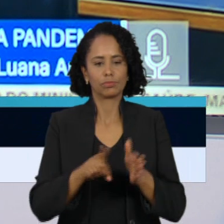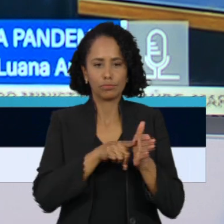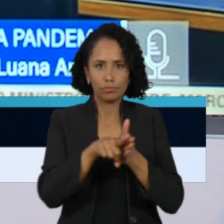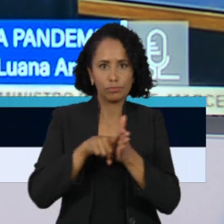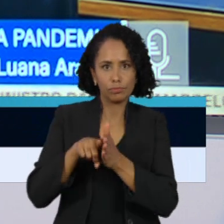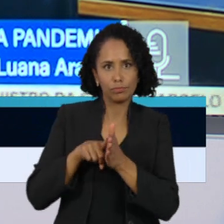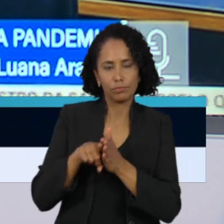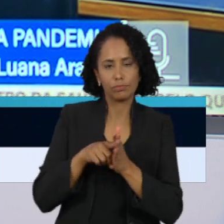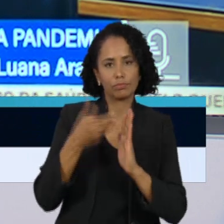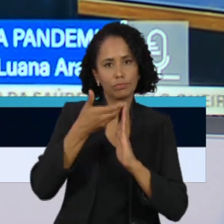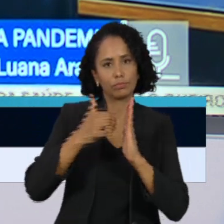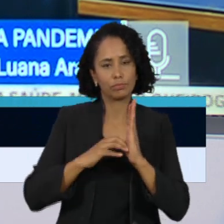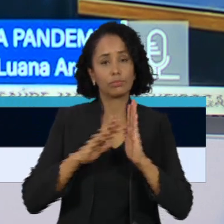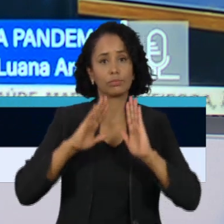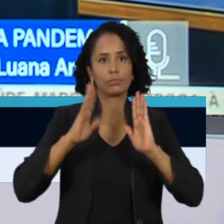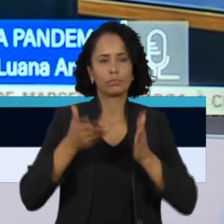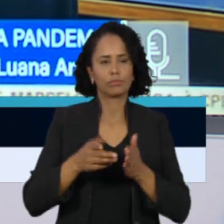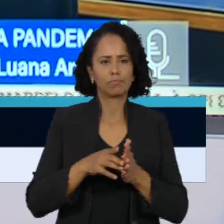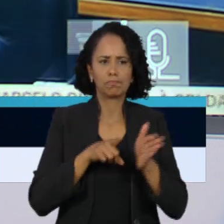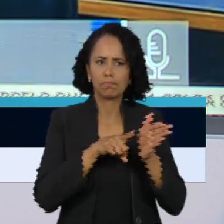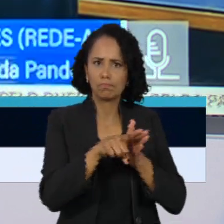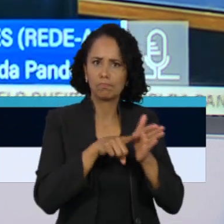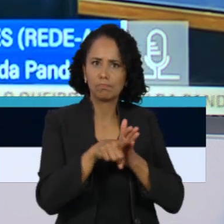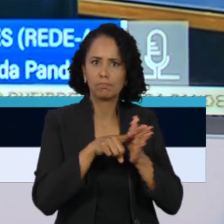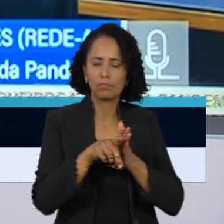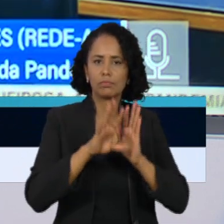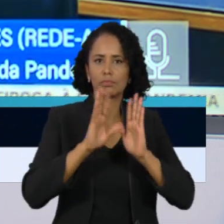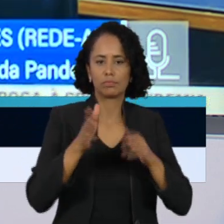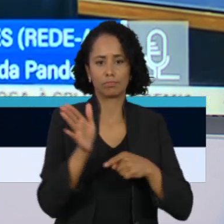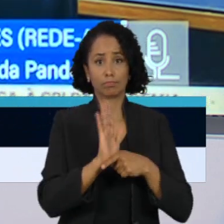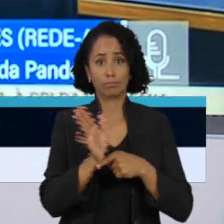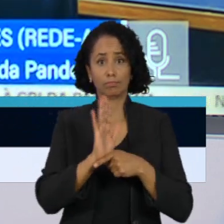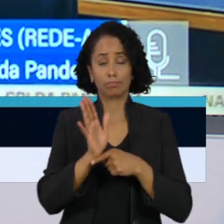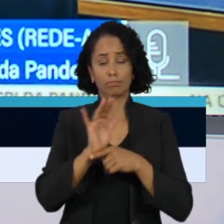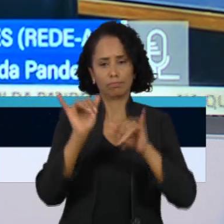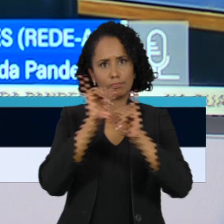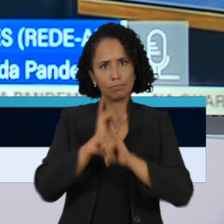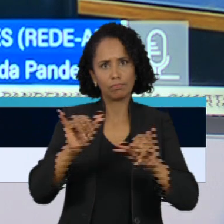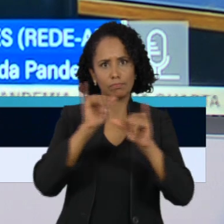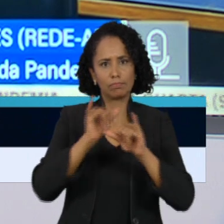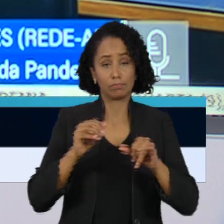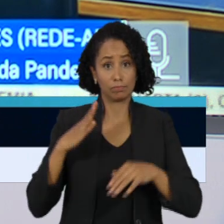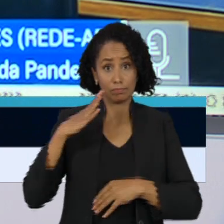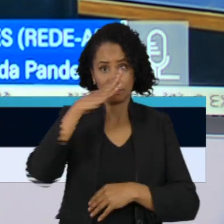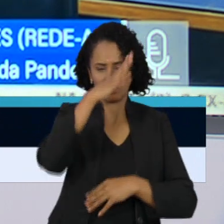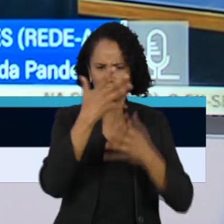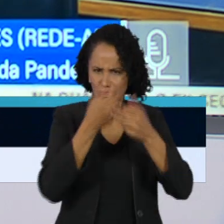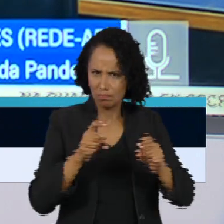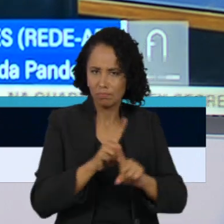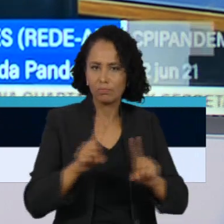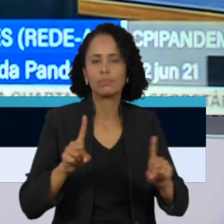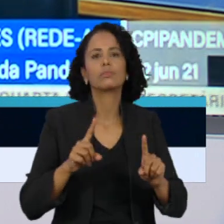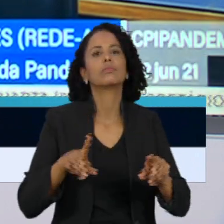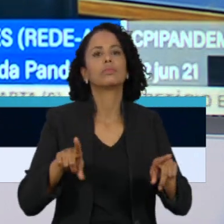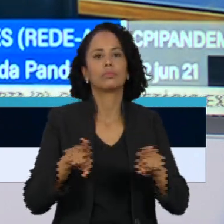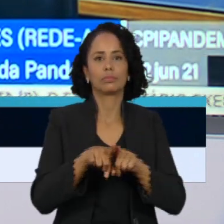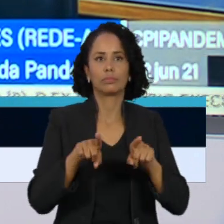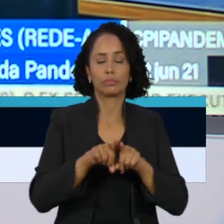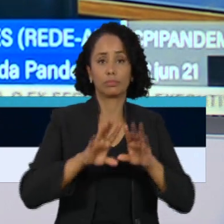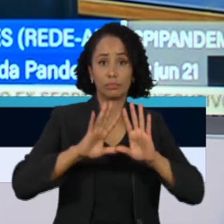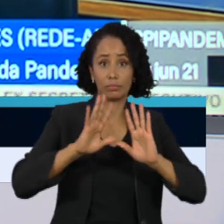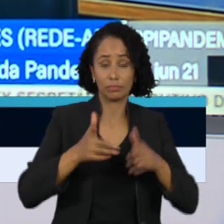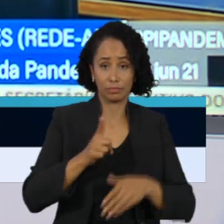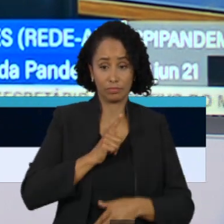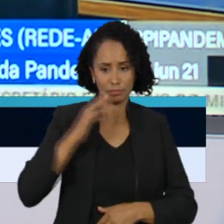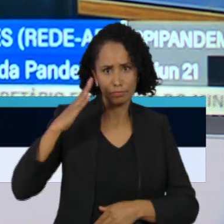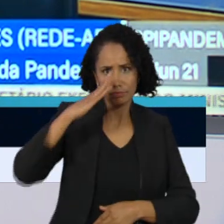interrogatório, os senadores exibiram um vídeo com declarações negacionistas do presidente Jair Bolsonaro. Entre elas, uma em que ele